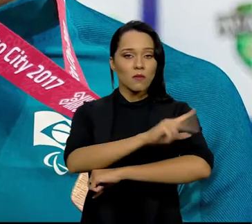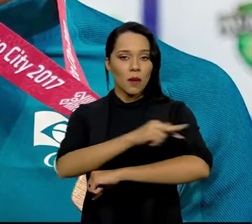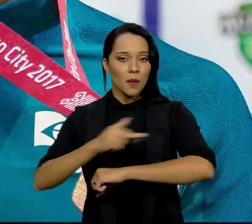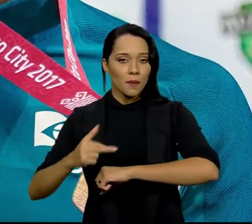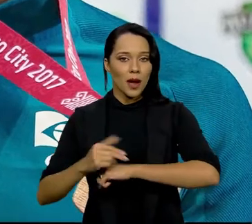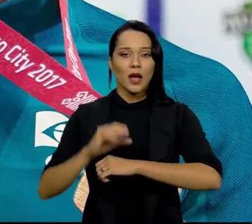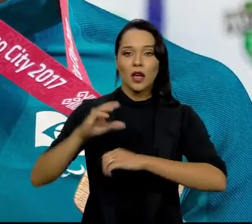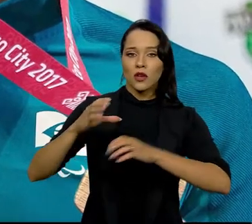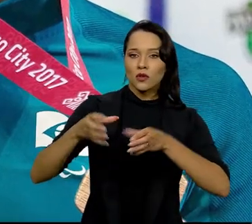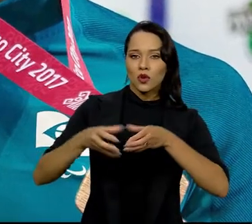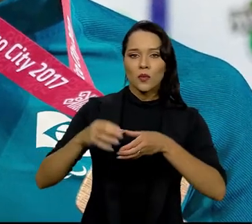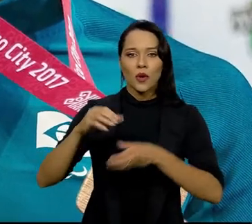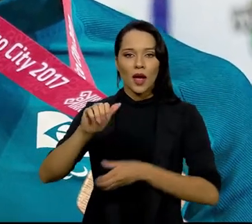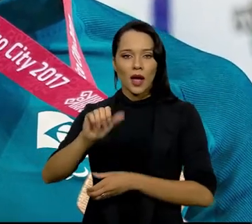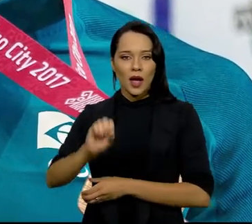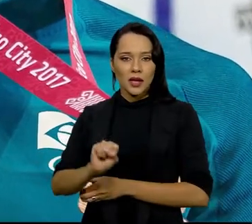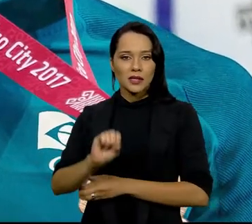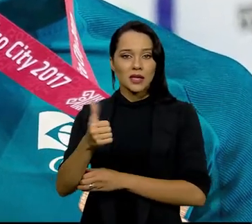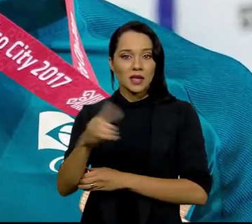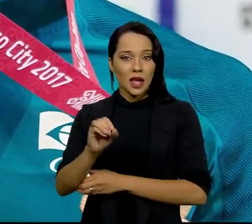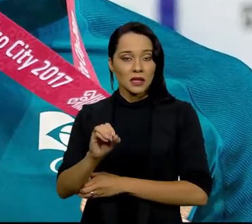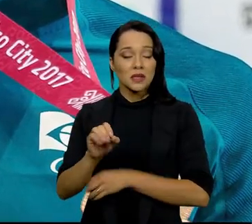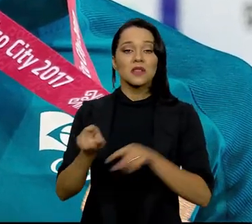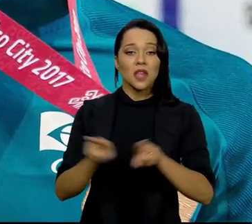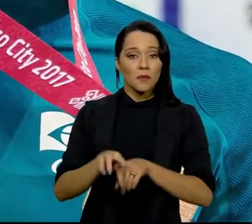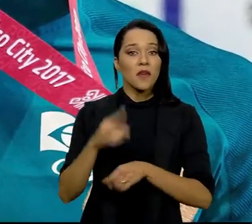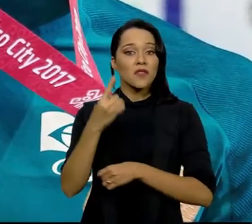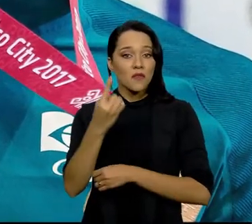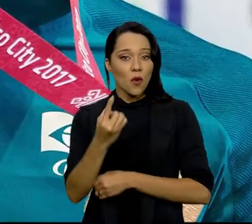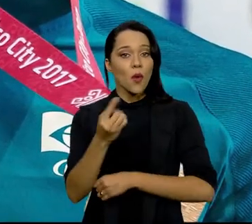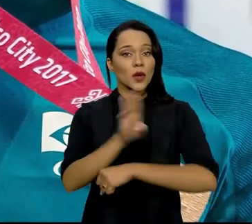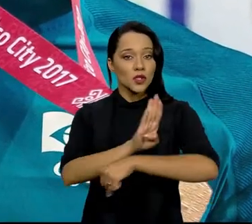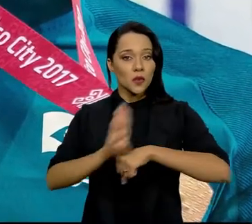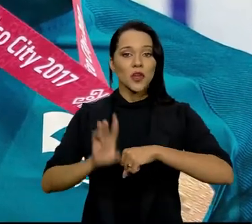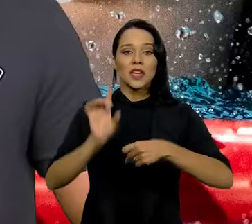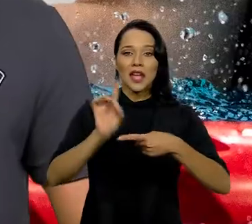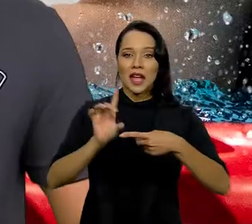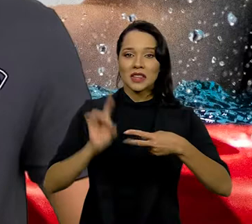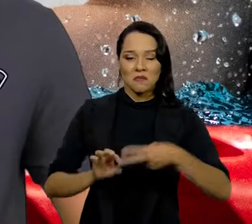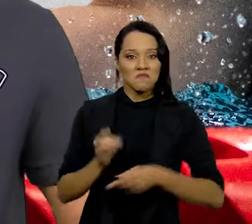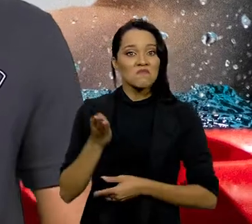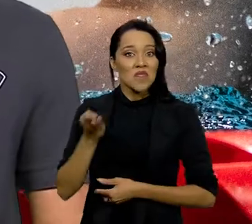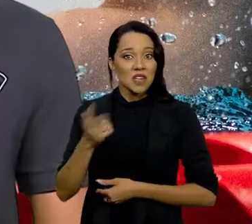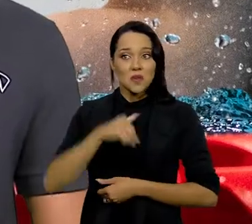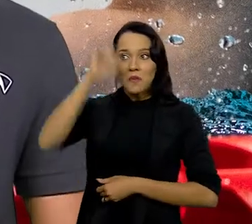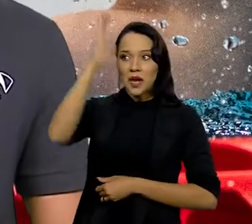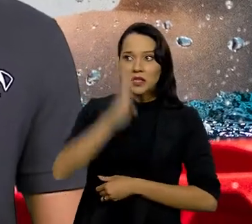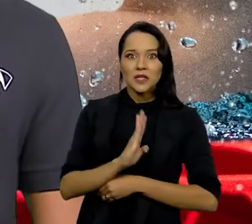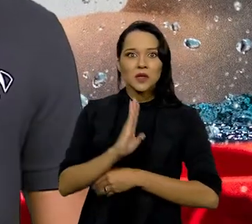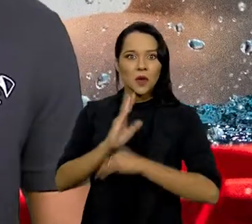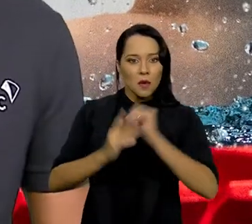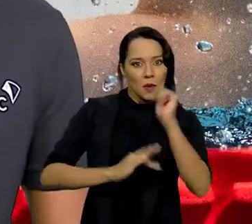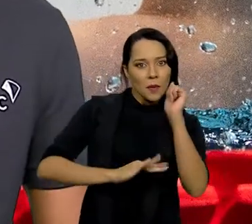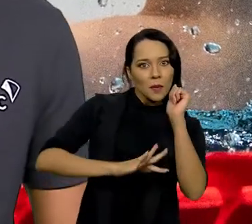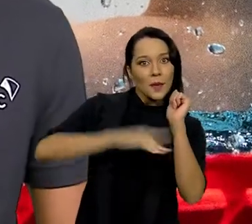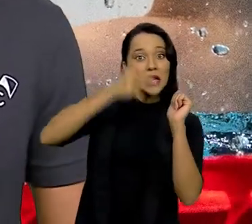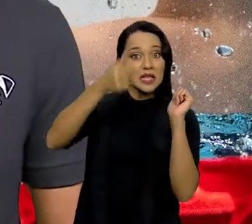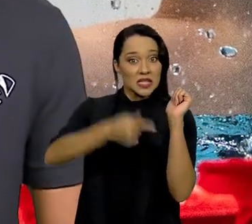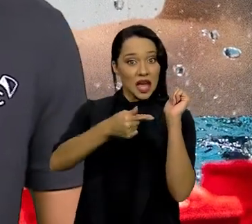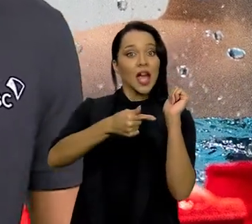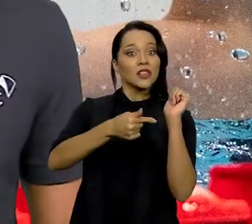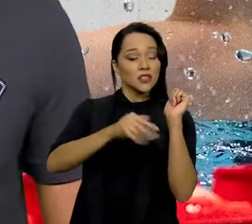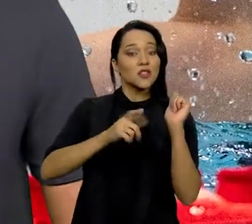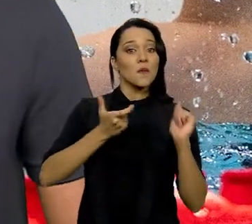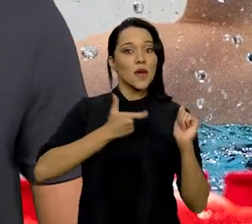livre, classe S10, ganharam uma medalha de bronze cada um. Essa galera colocou o Brasil em sétimo lugar